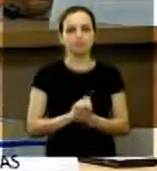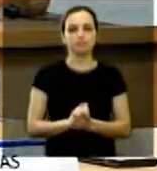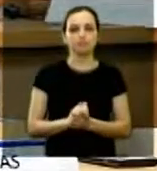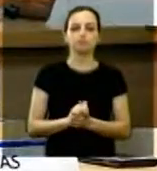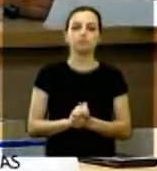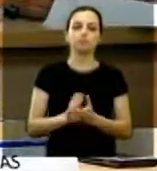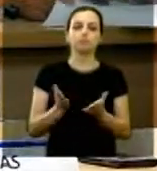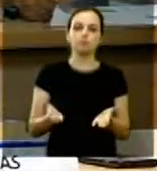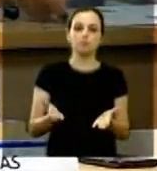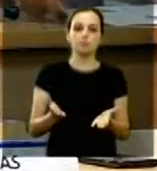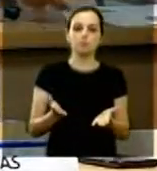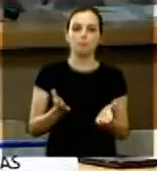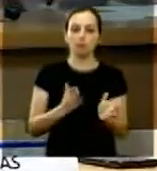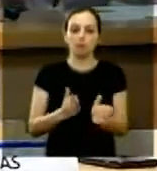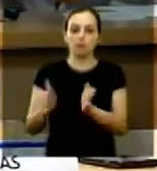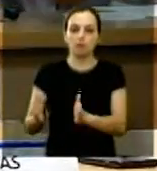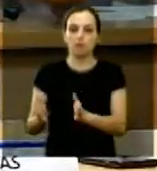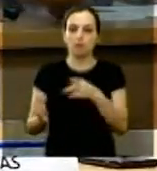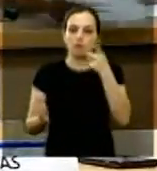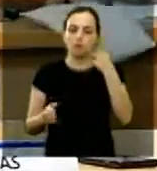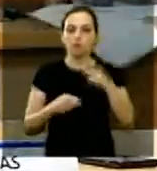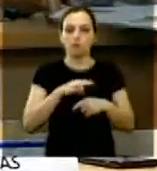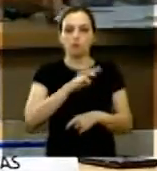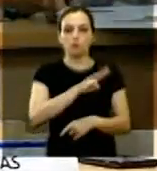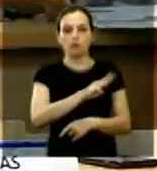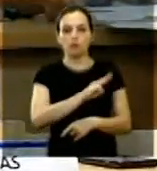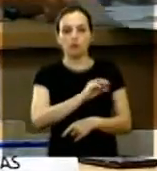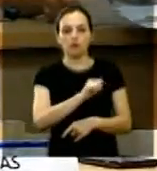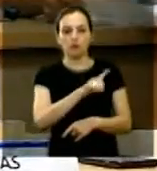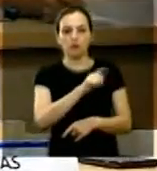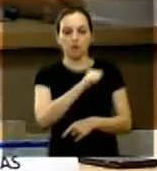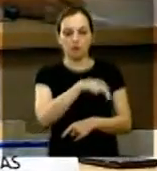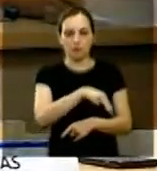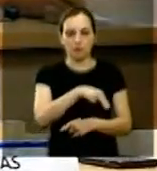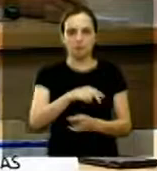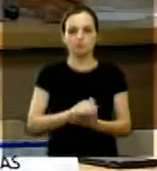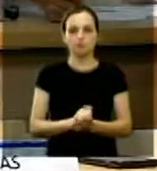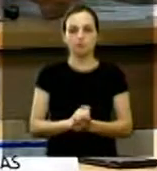bom reserva de tempo o vereador William Afonso vai fazer uso da palavra novamente